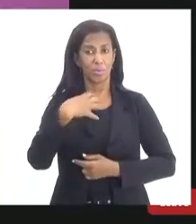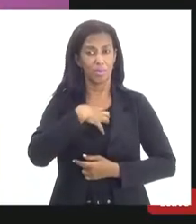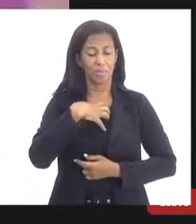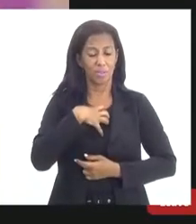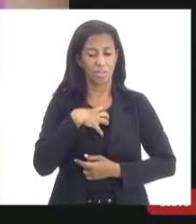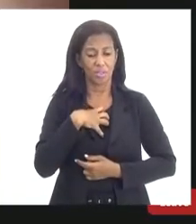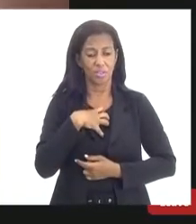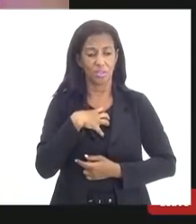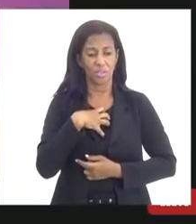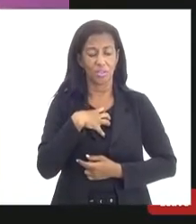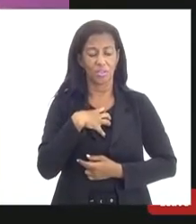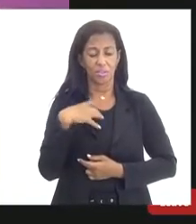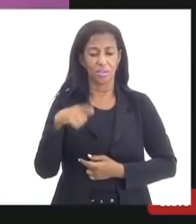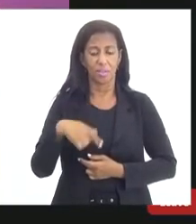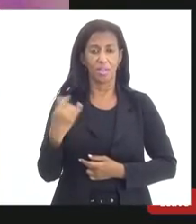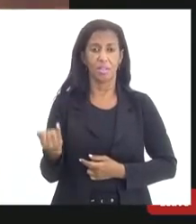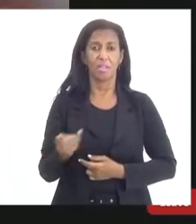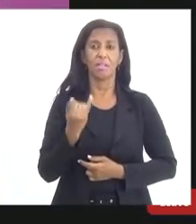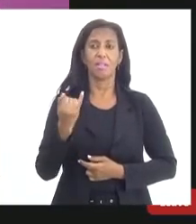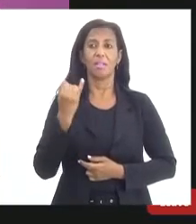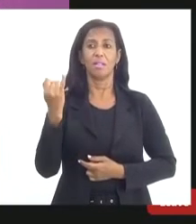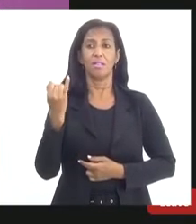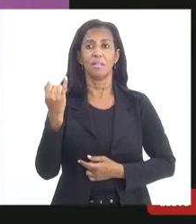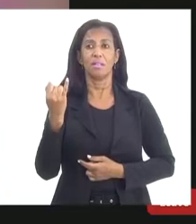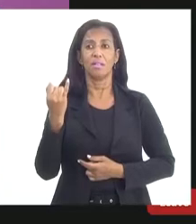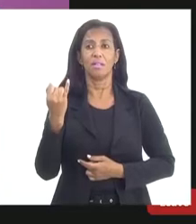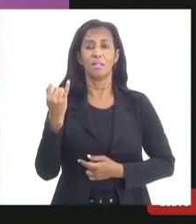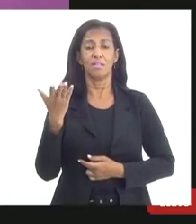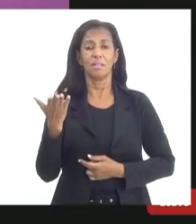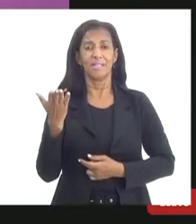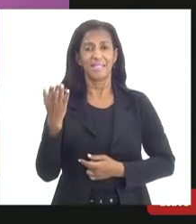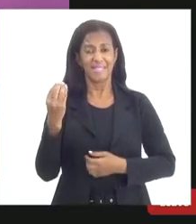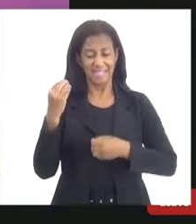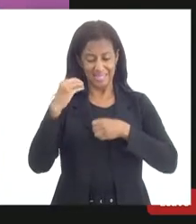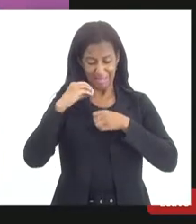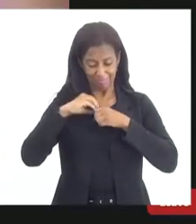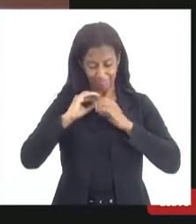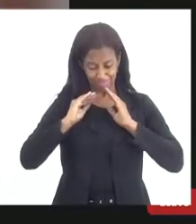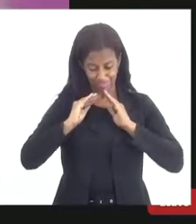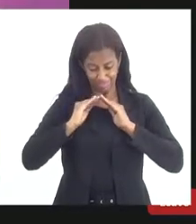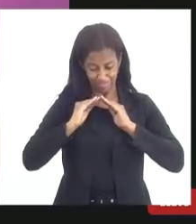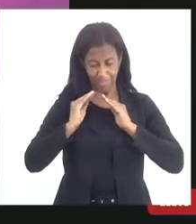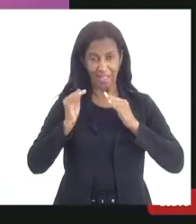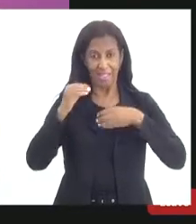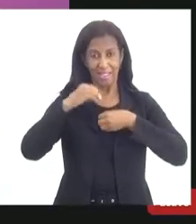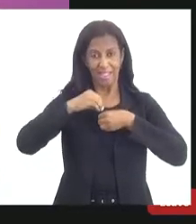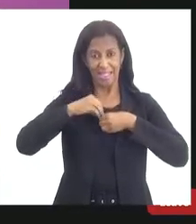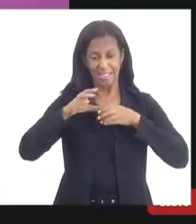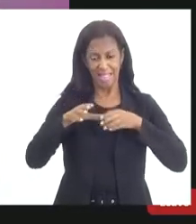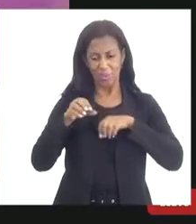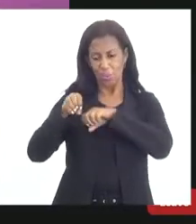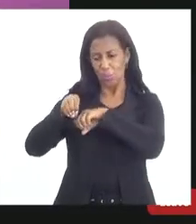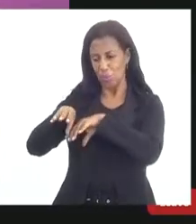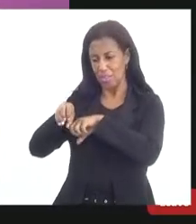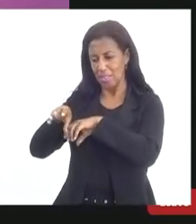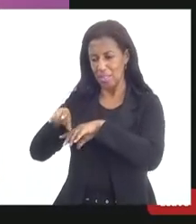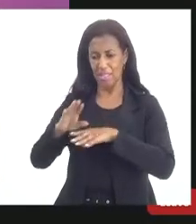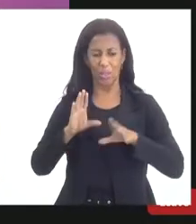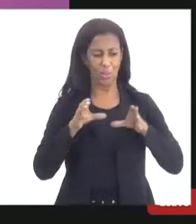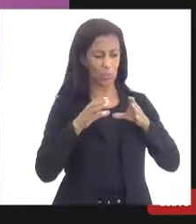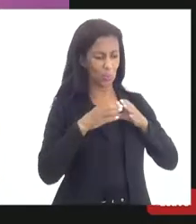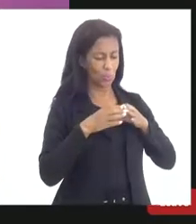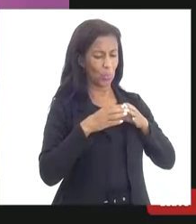foi essa importância da gente sair das nossas caixinhas a caixinha da educação a